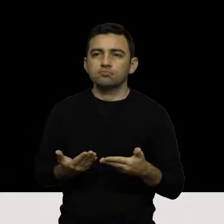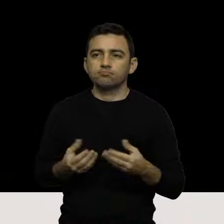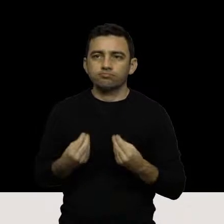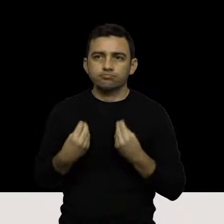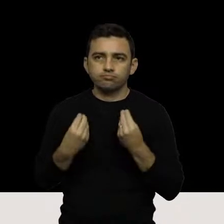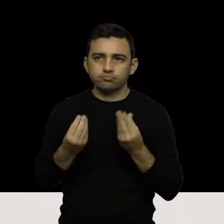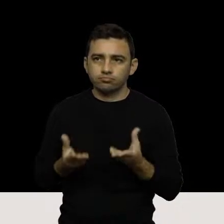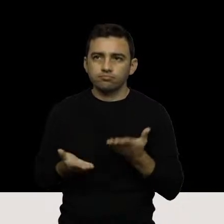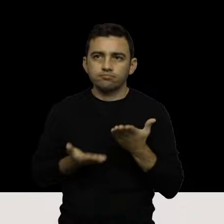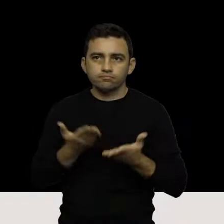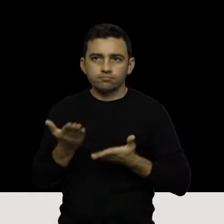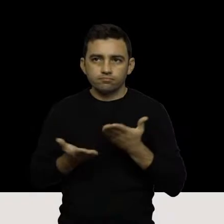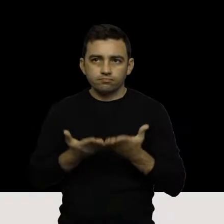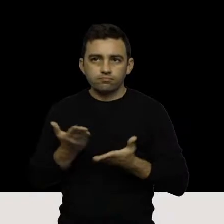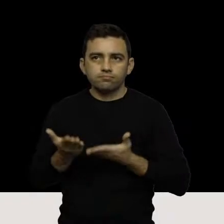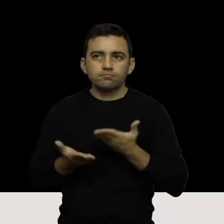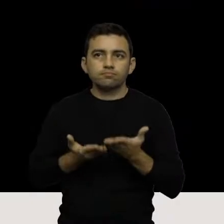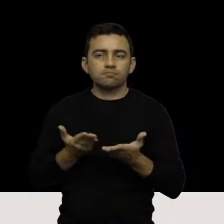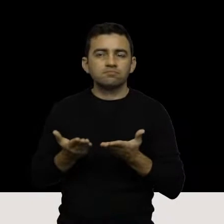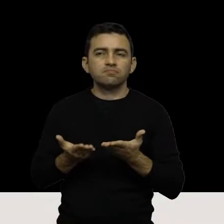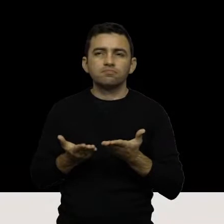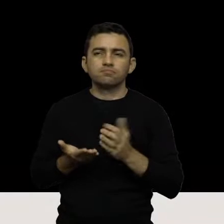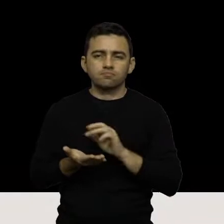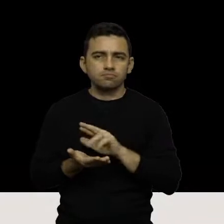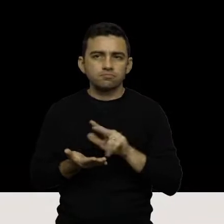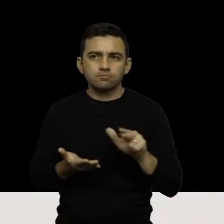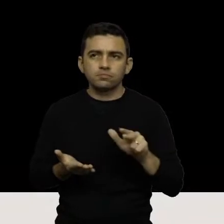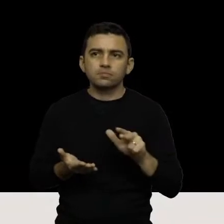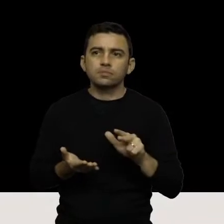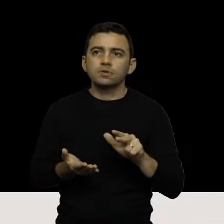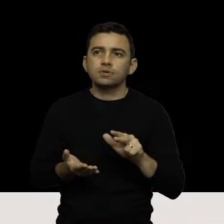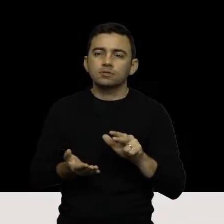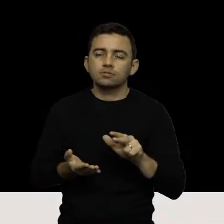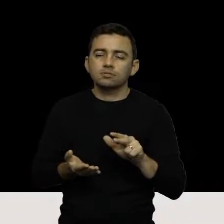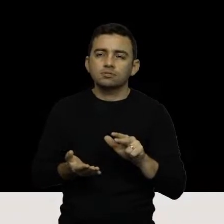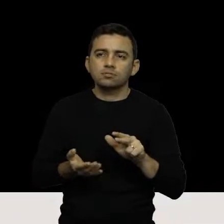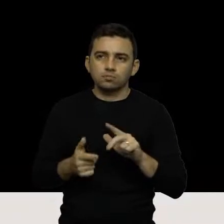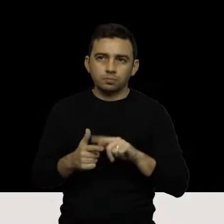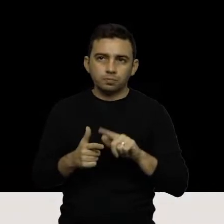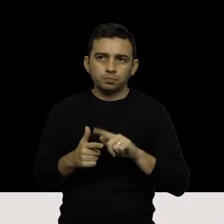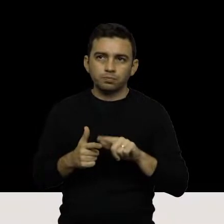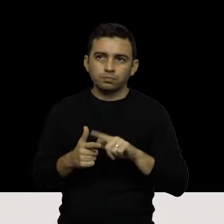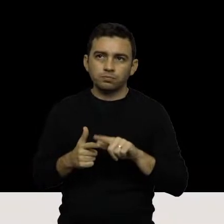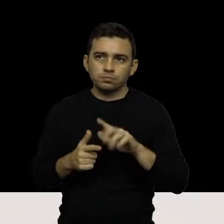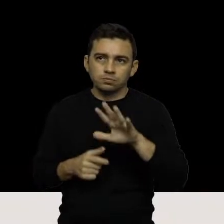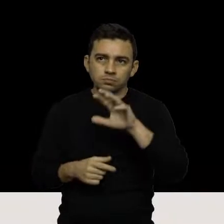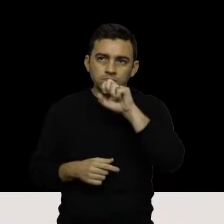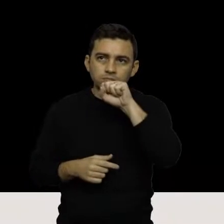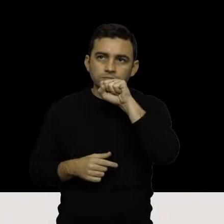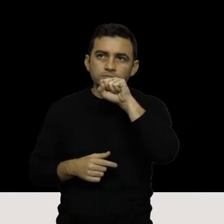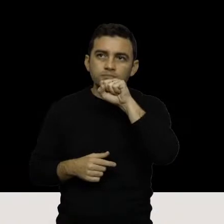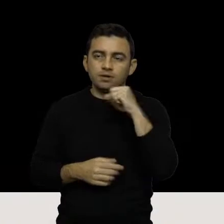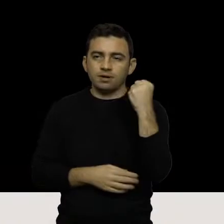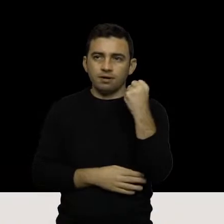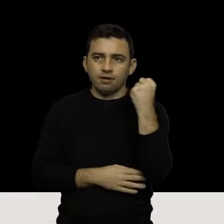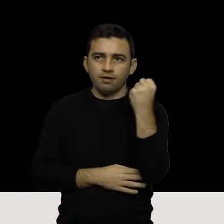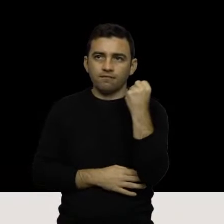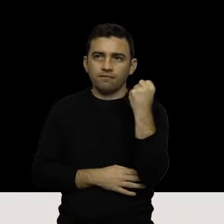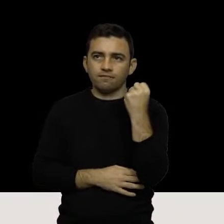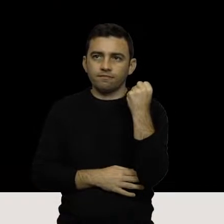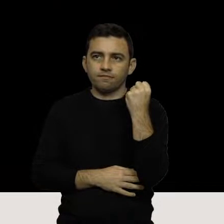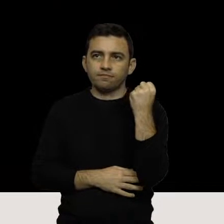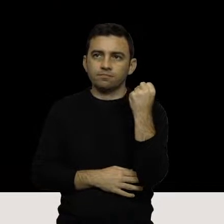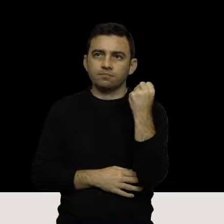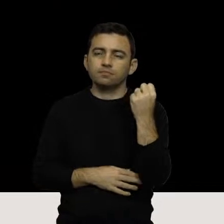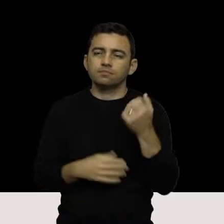o atendimento a casos de síndrome respiratória aguda, grave, de